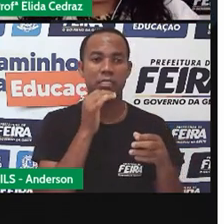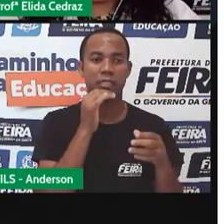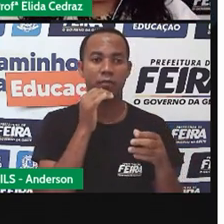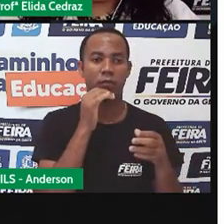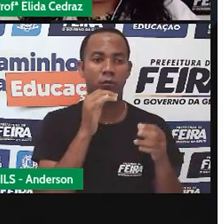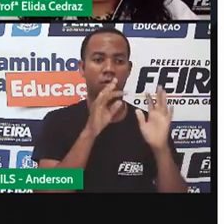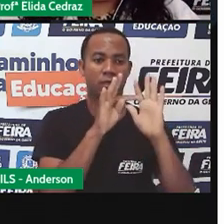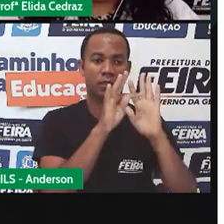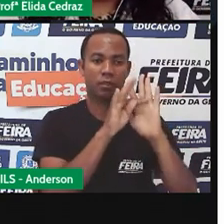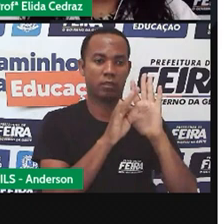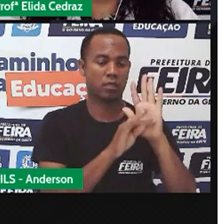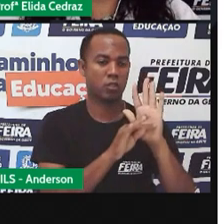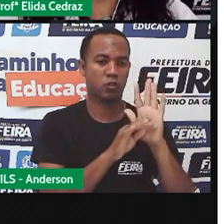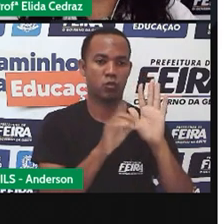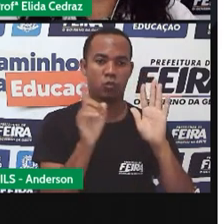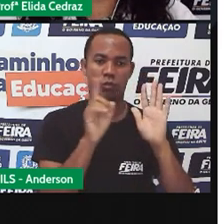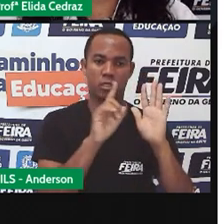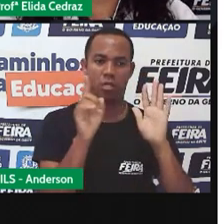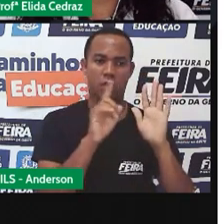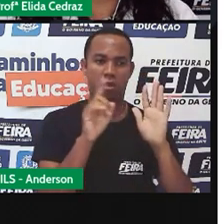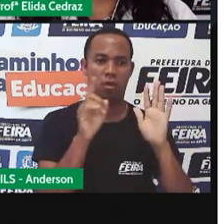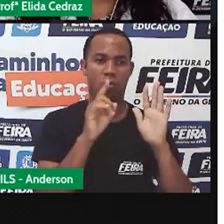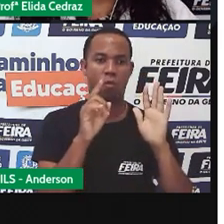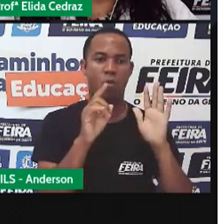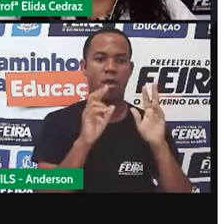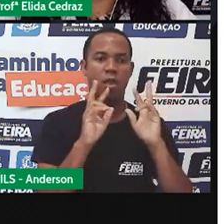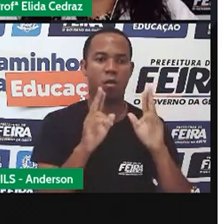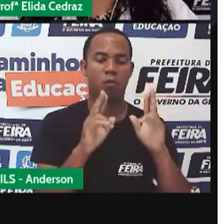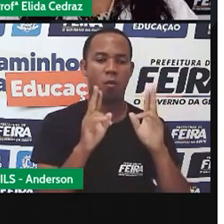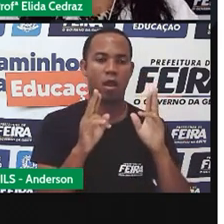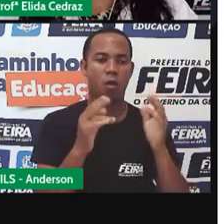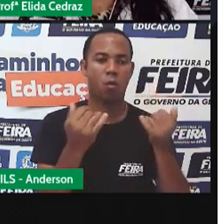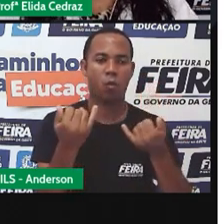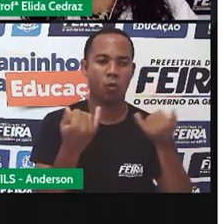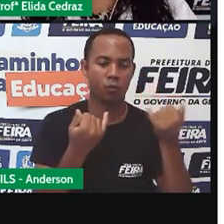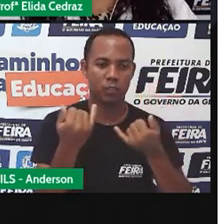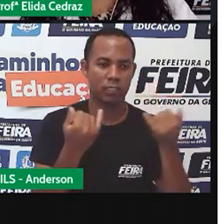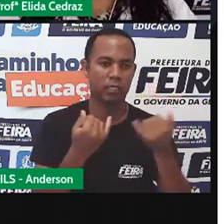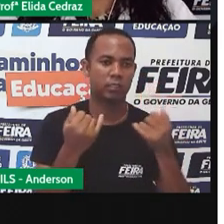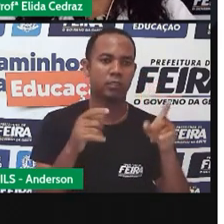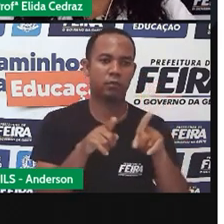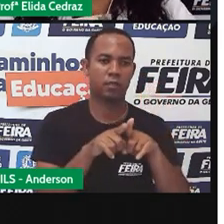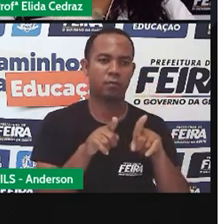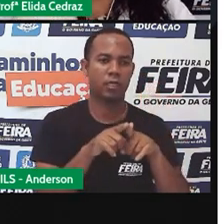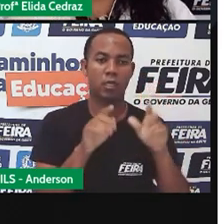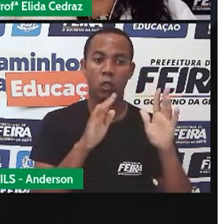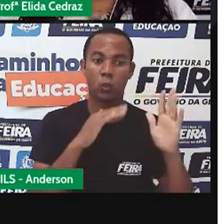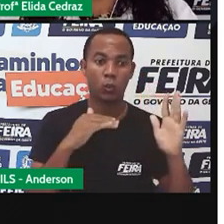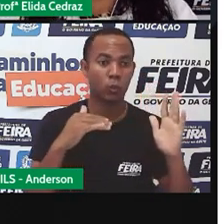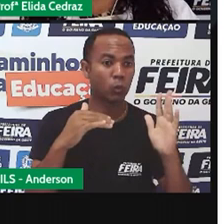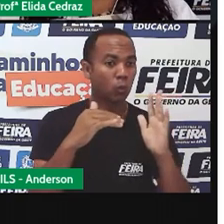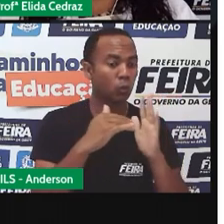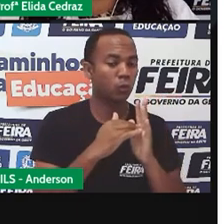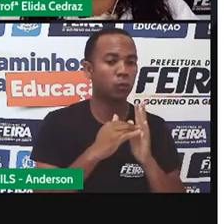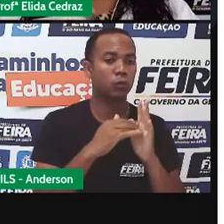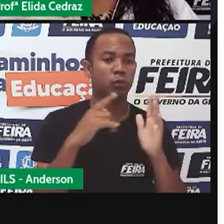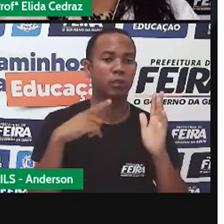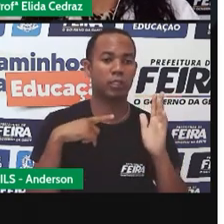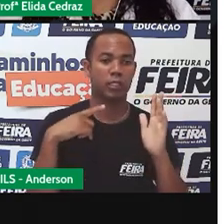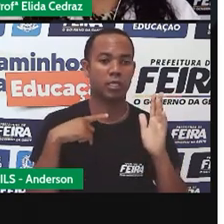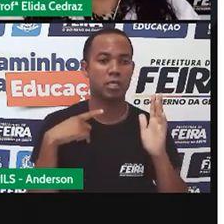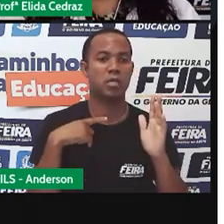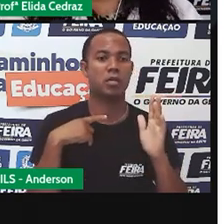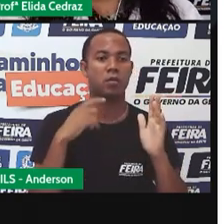texto. Ele é um meio de comunicação de massa. Todo mundo tem acesso a jornal.